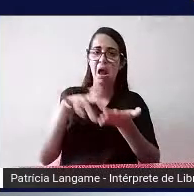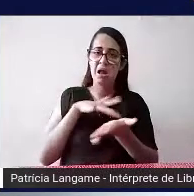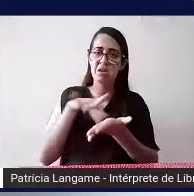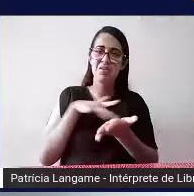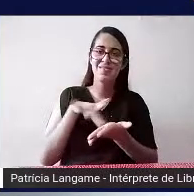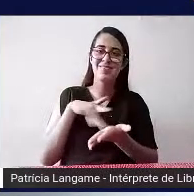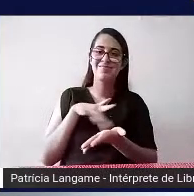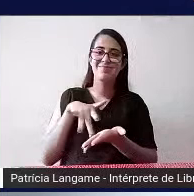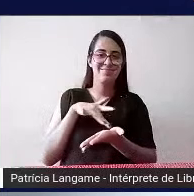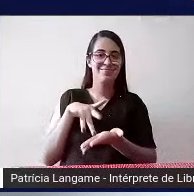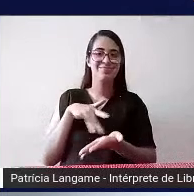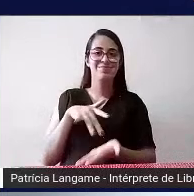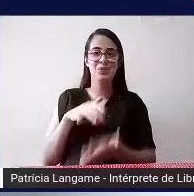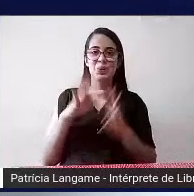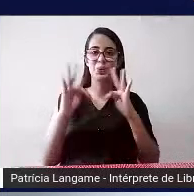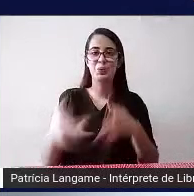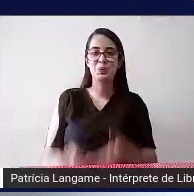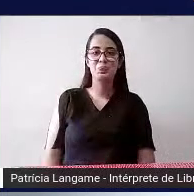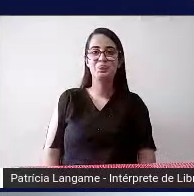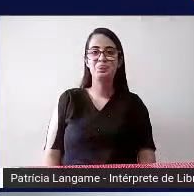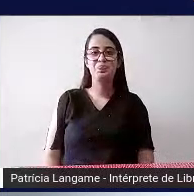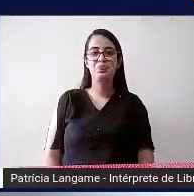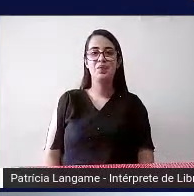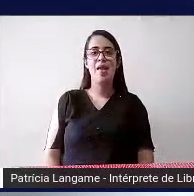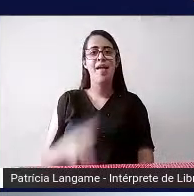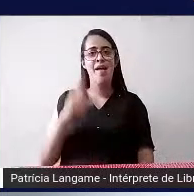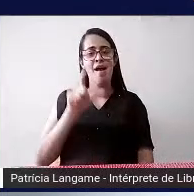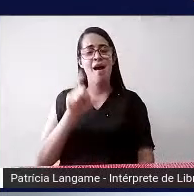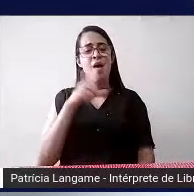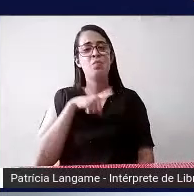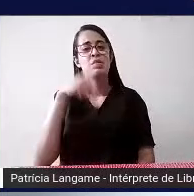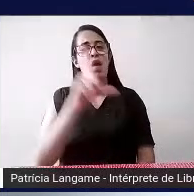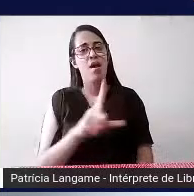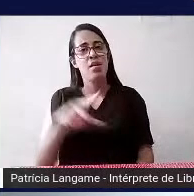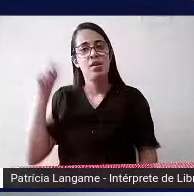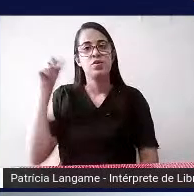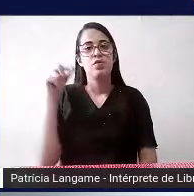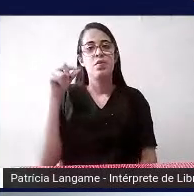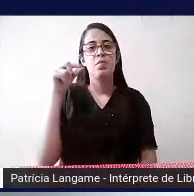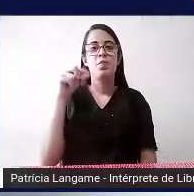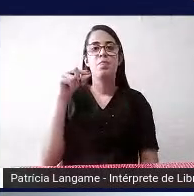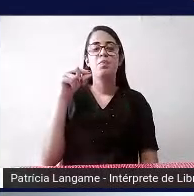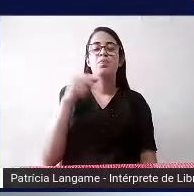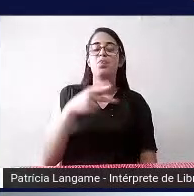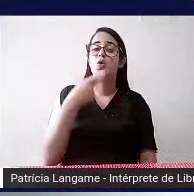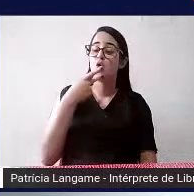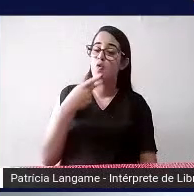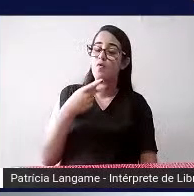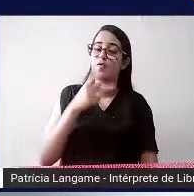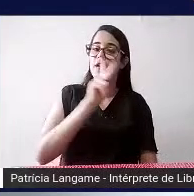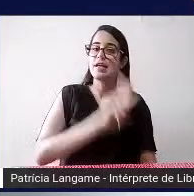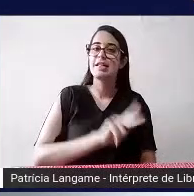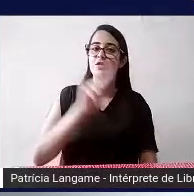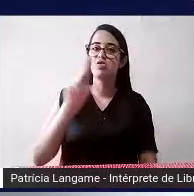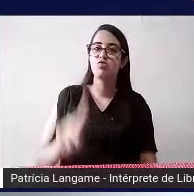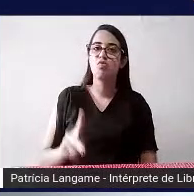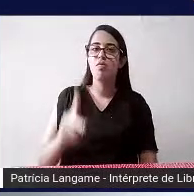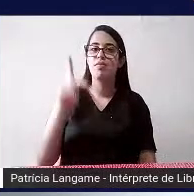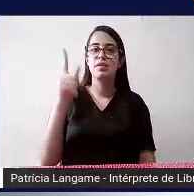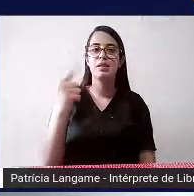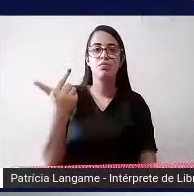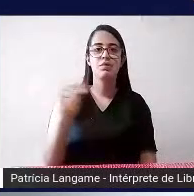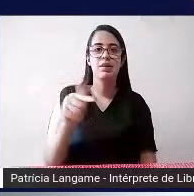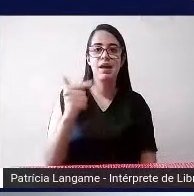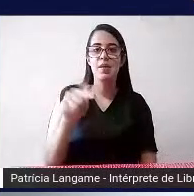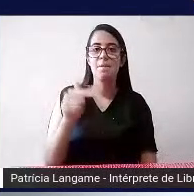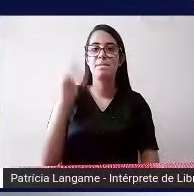parte de baixo tudo em braile então é uma alternativa para o professor que não tem um profissional transcritor na sua